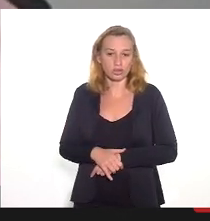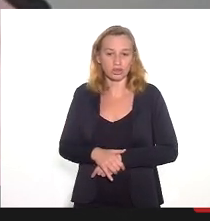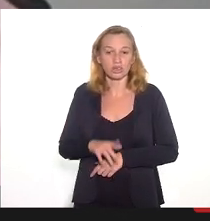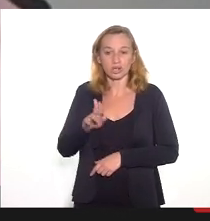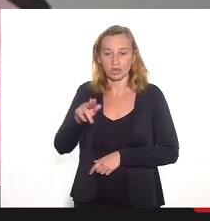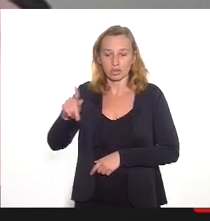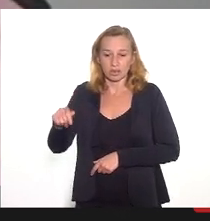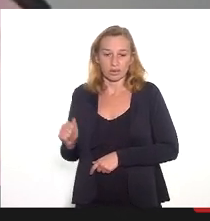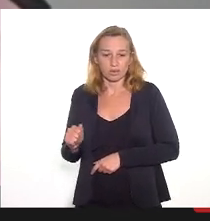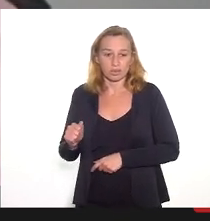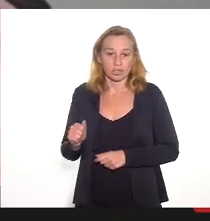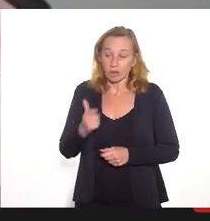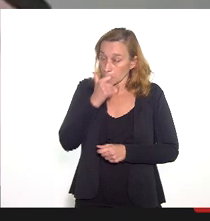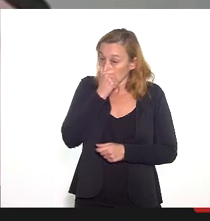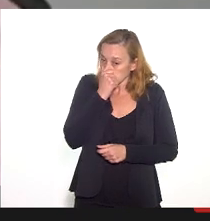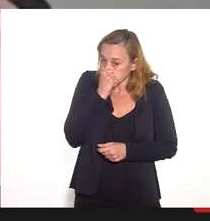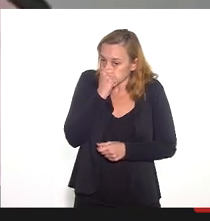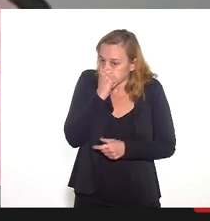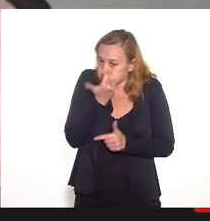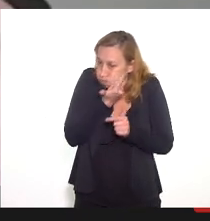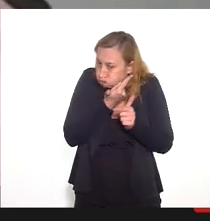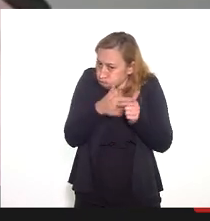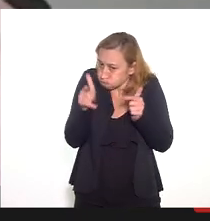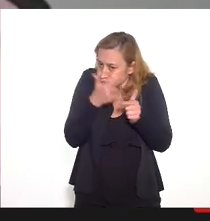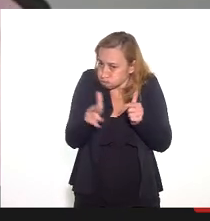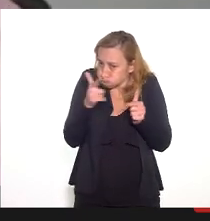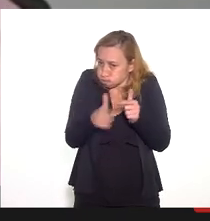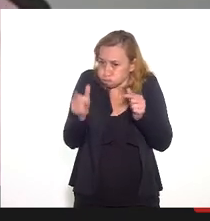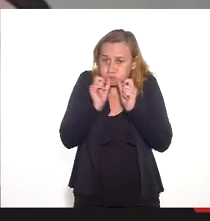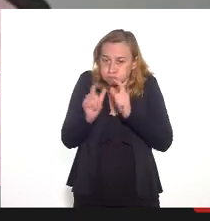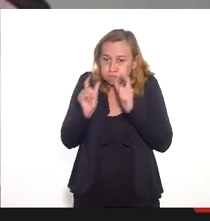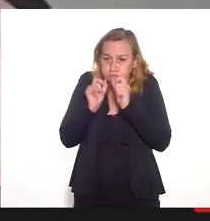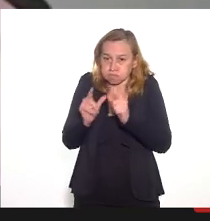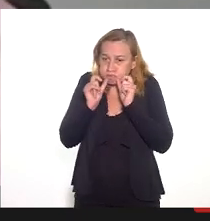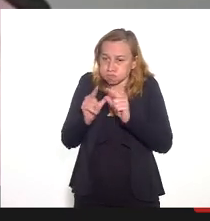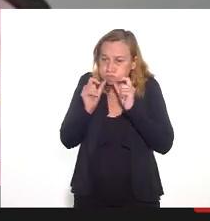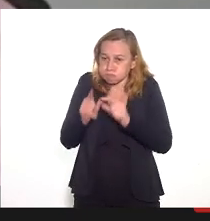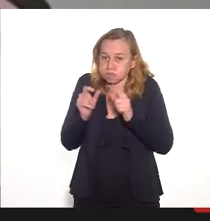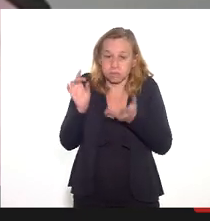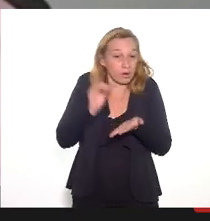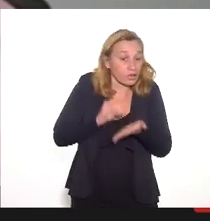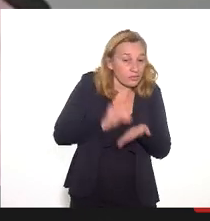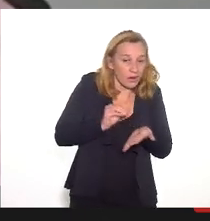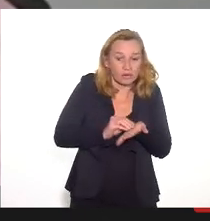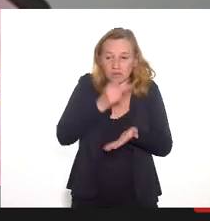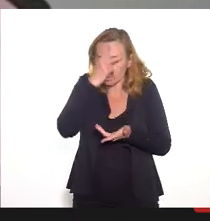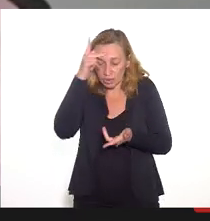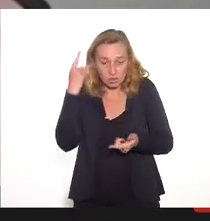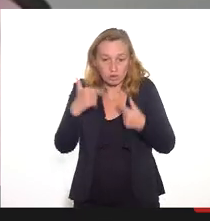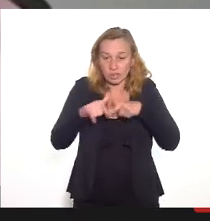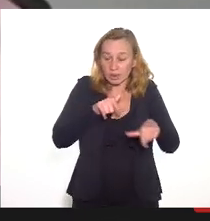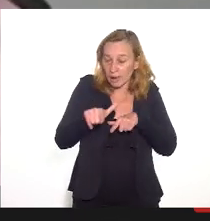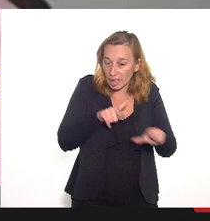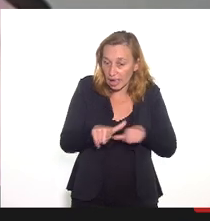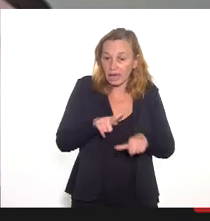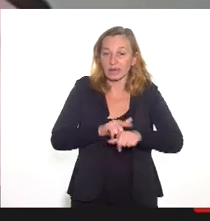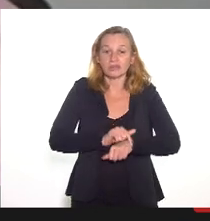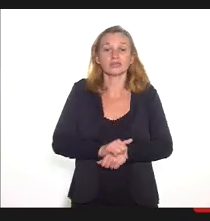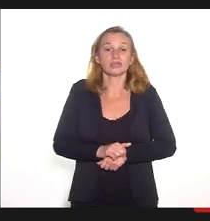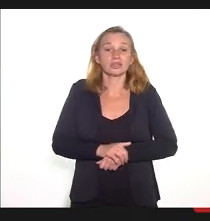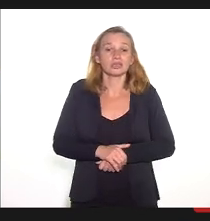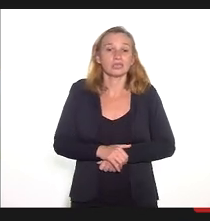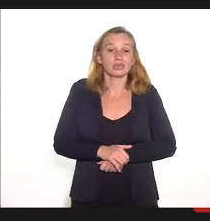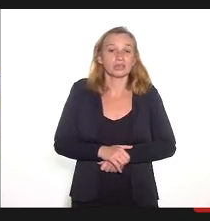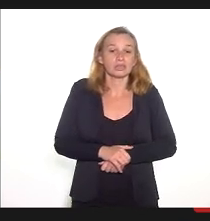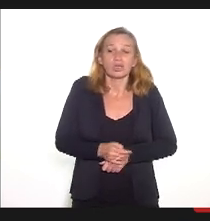UPA está cheia de problemas, tem muita reclamação de falta de pessoas, de material humano para poder atender,